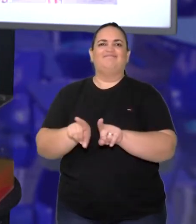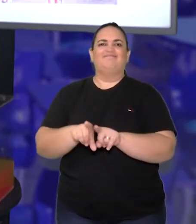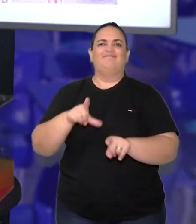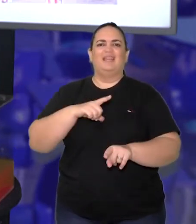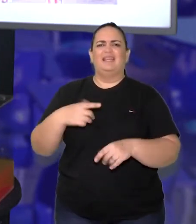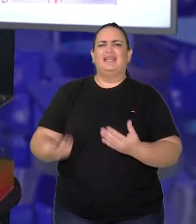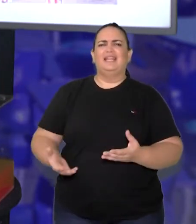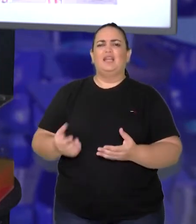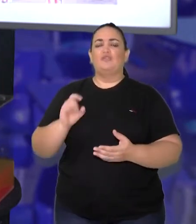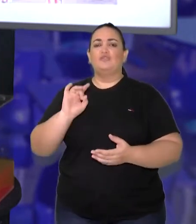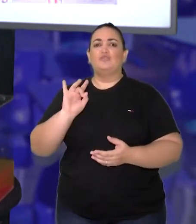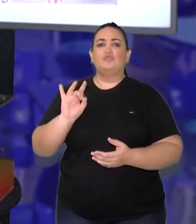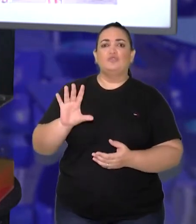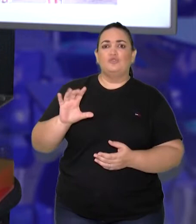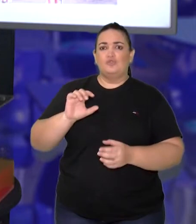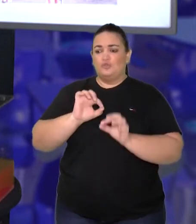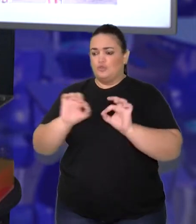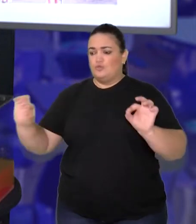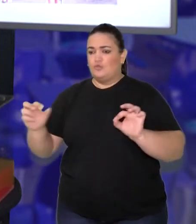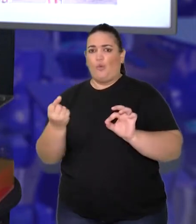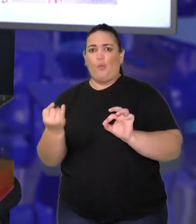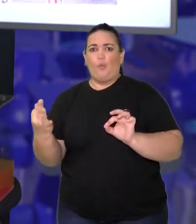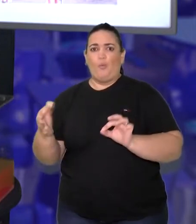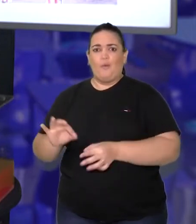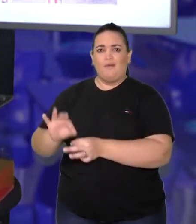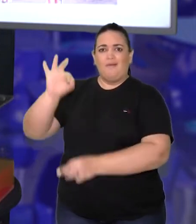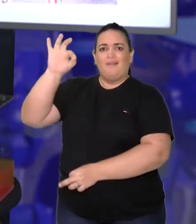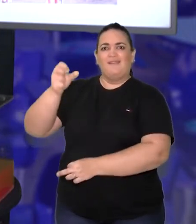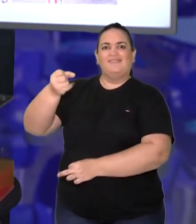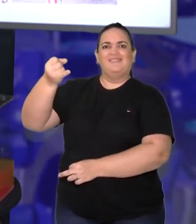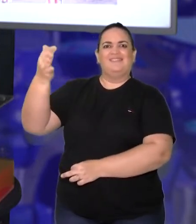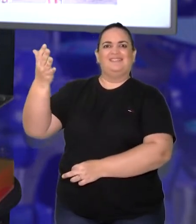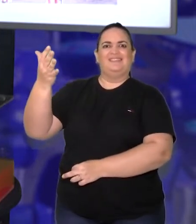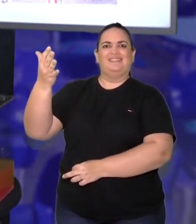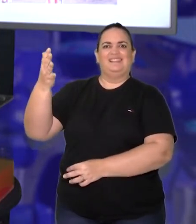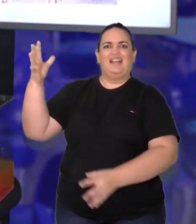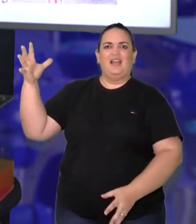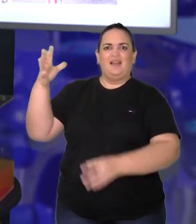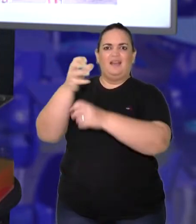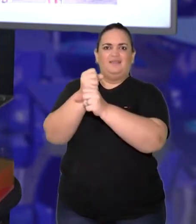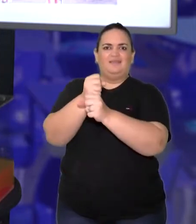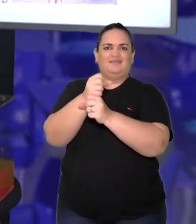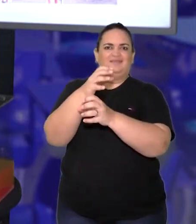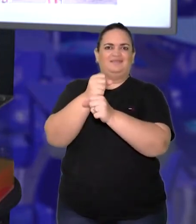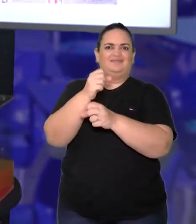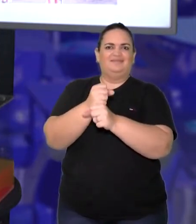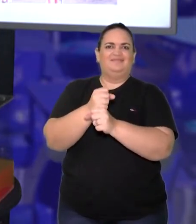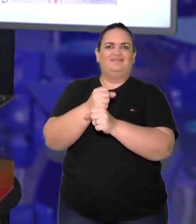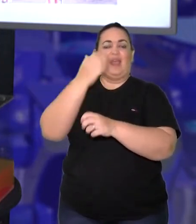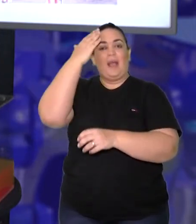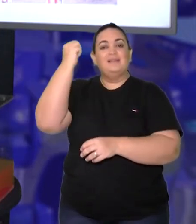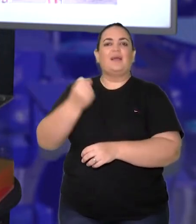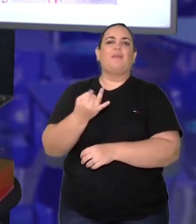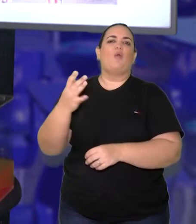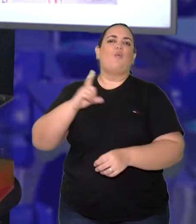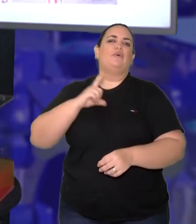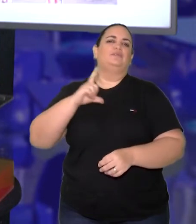medida para tomar como base e tem uma referência para os demais objetos que estão empilhados.